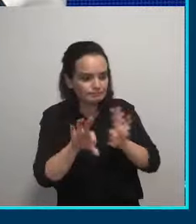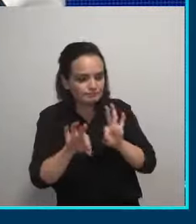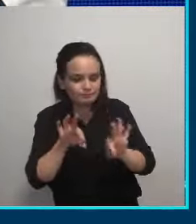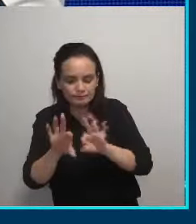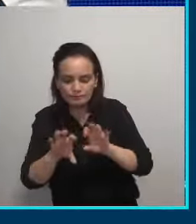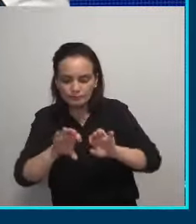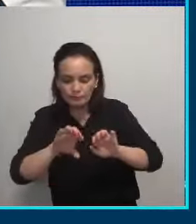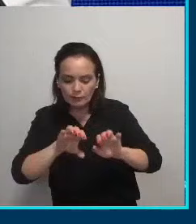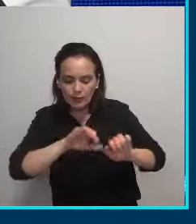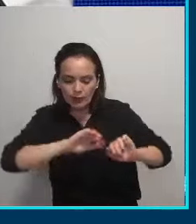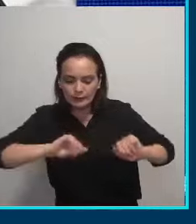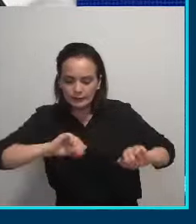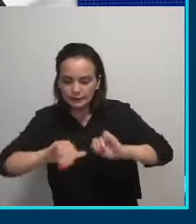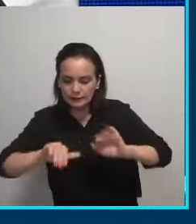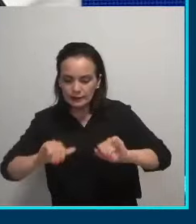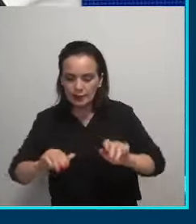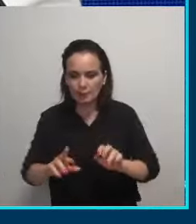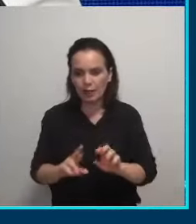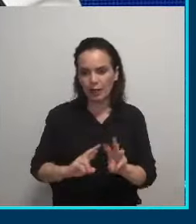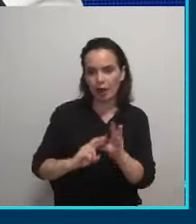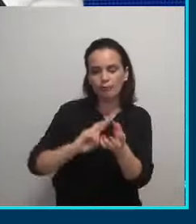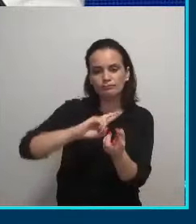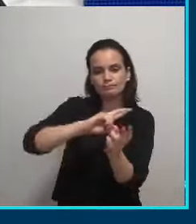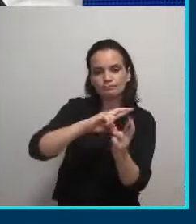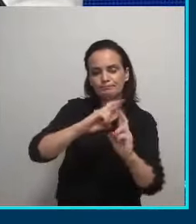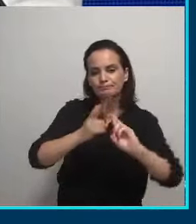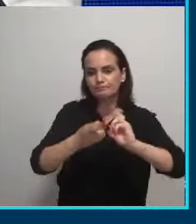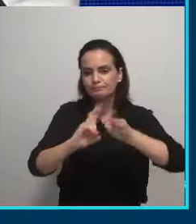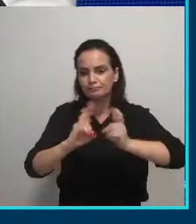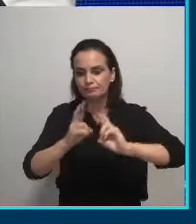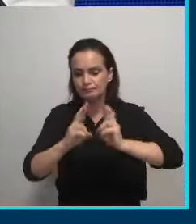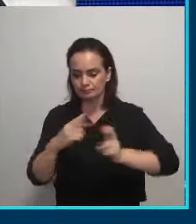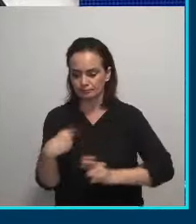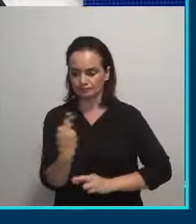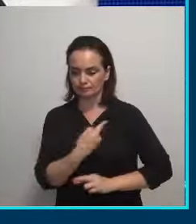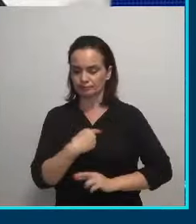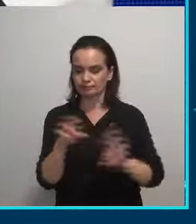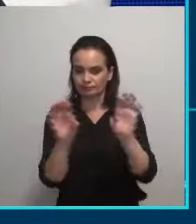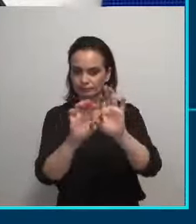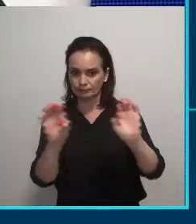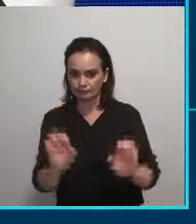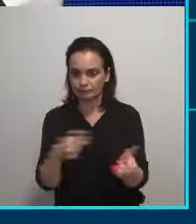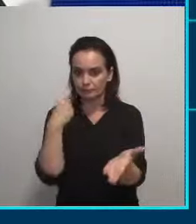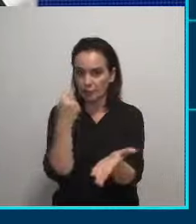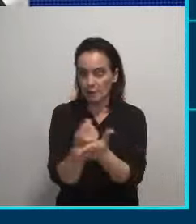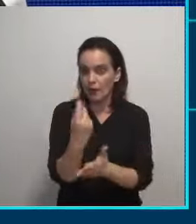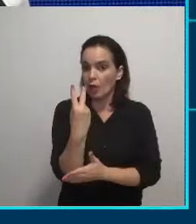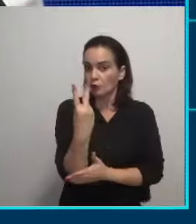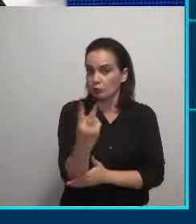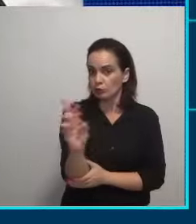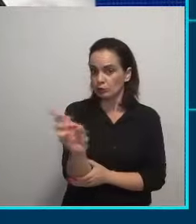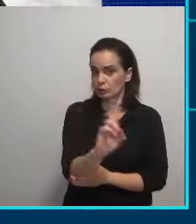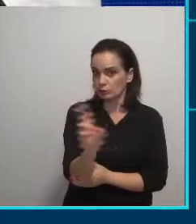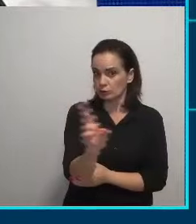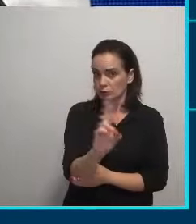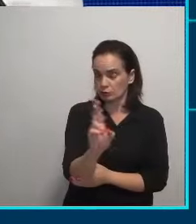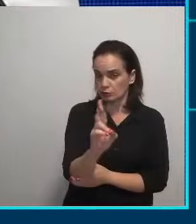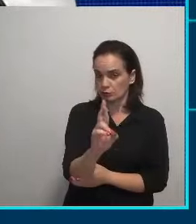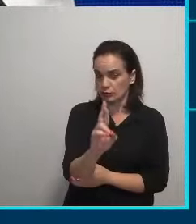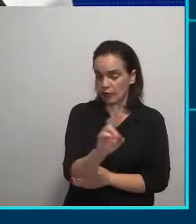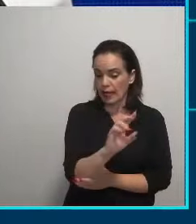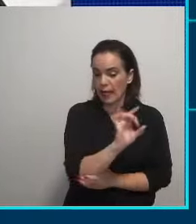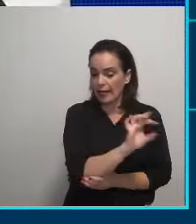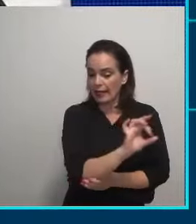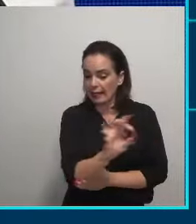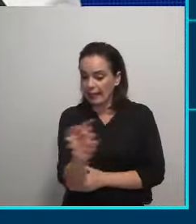todo reciclado. Nós estruturamos para que pagasse R$ 2,11 por domicílio